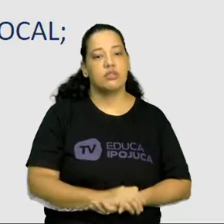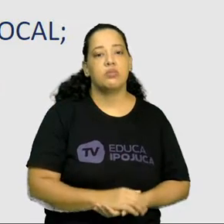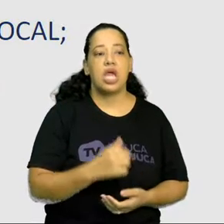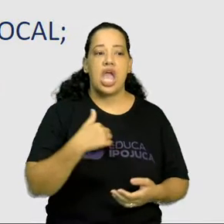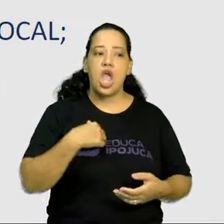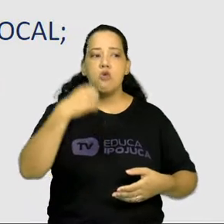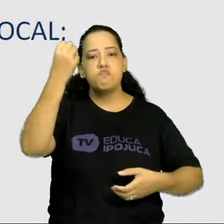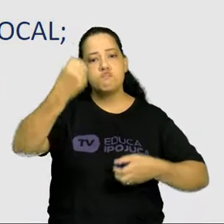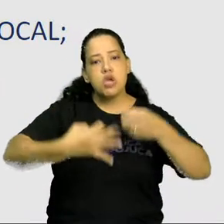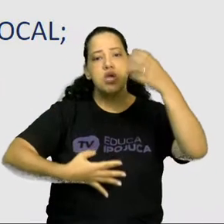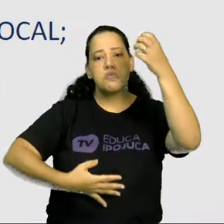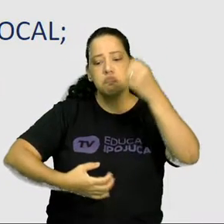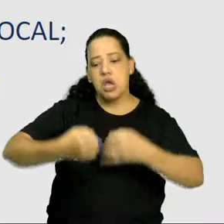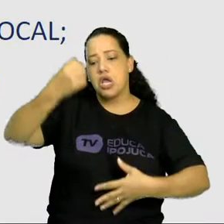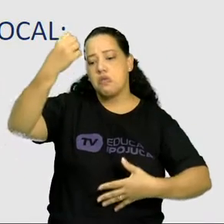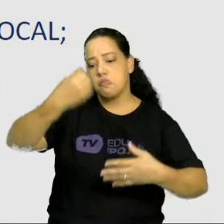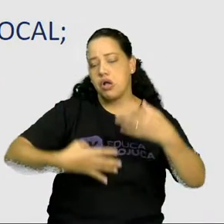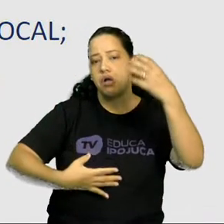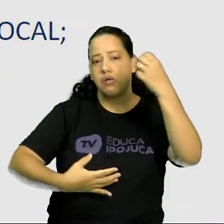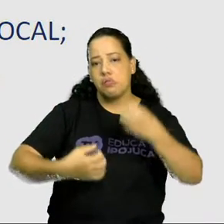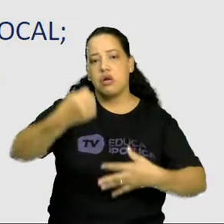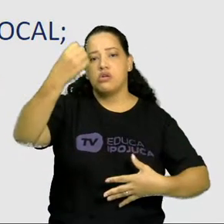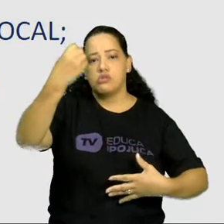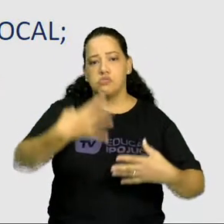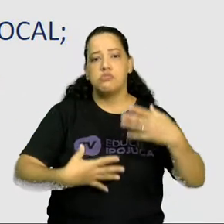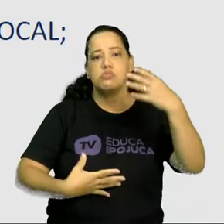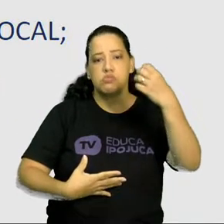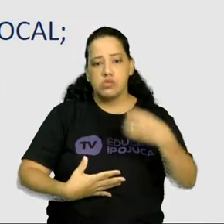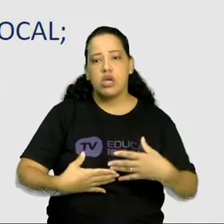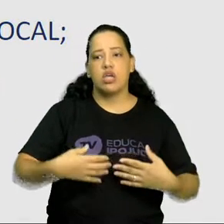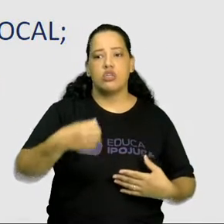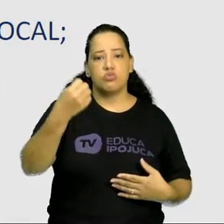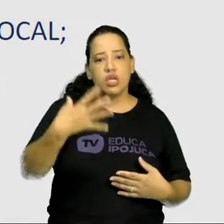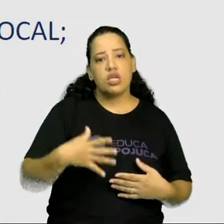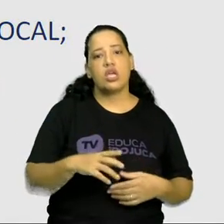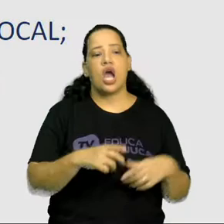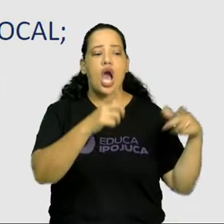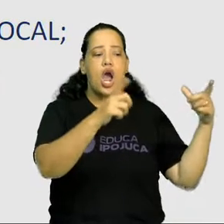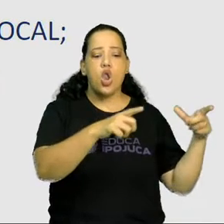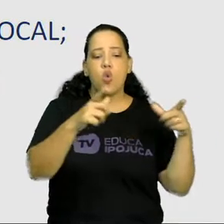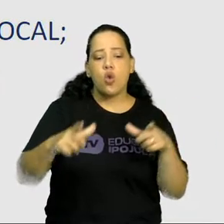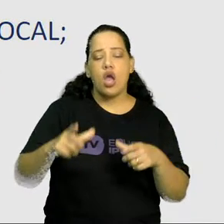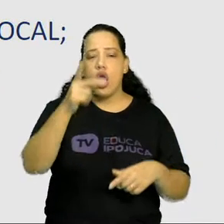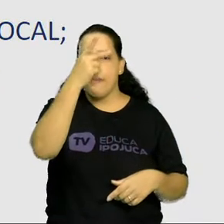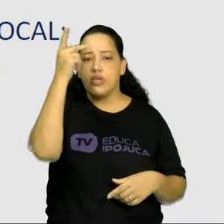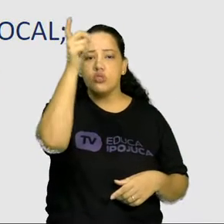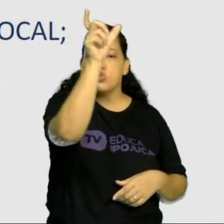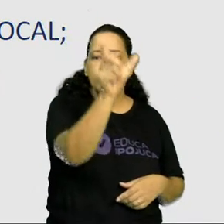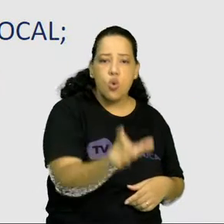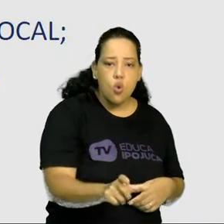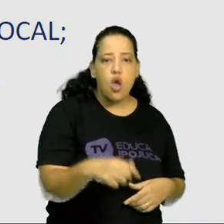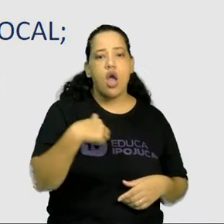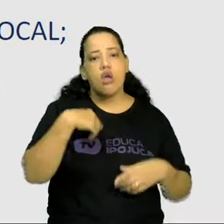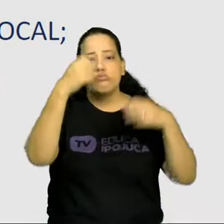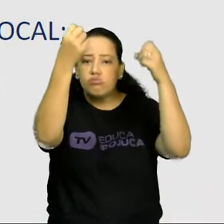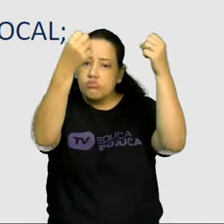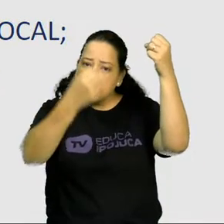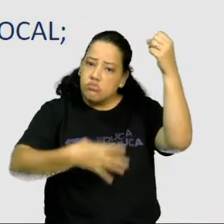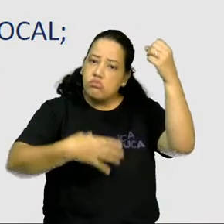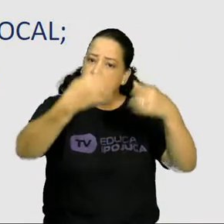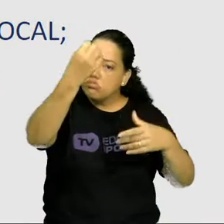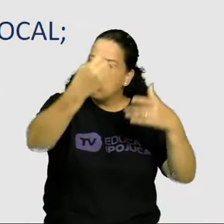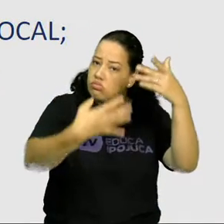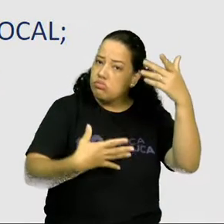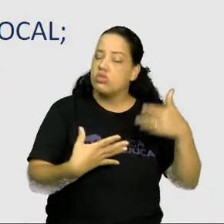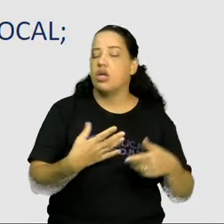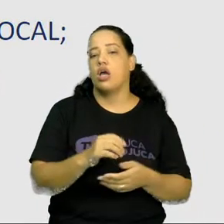faz relatar, descrever algo, alguém ou local. A dissertação, que é